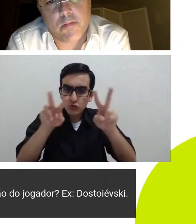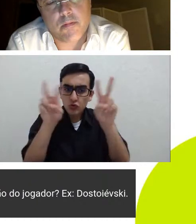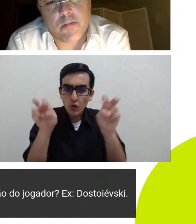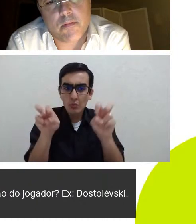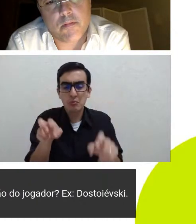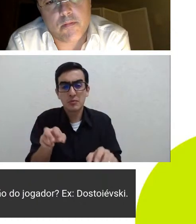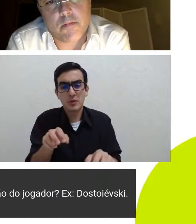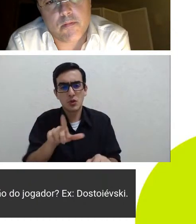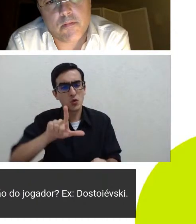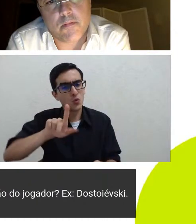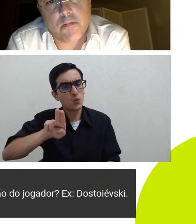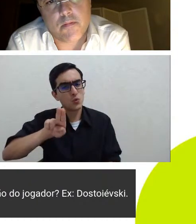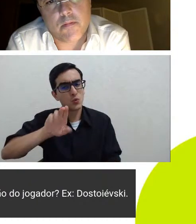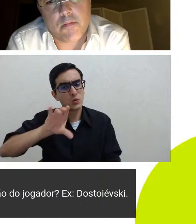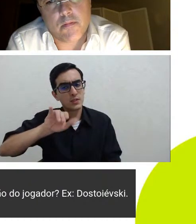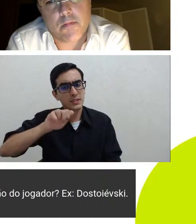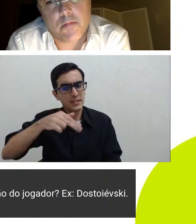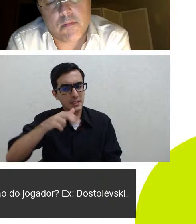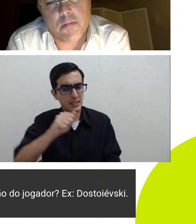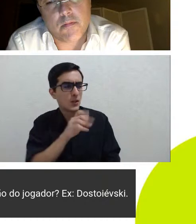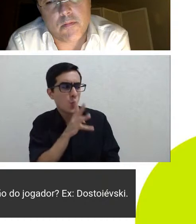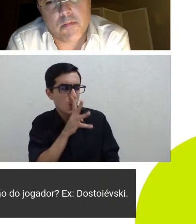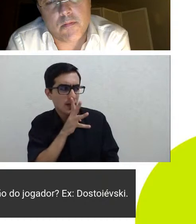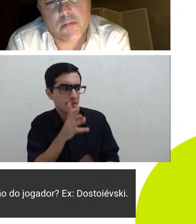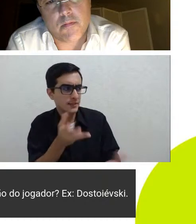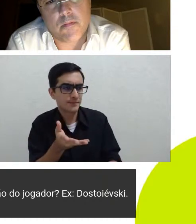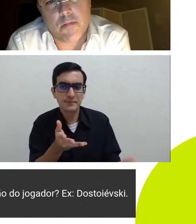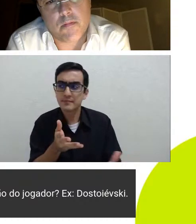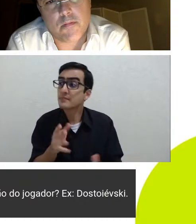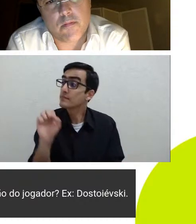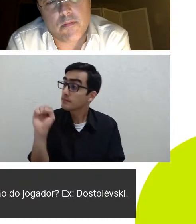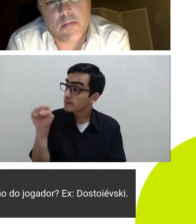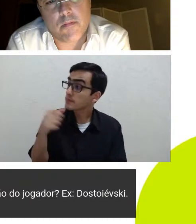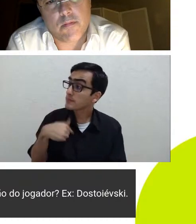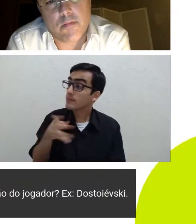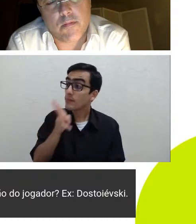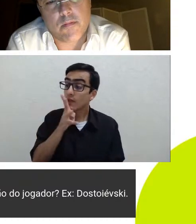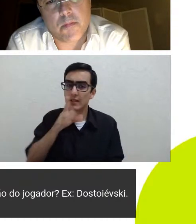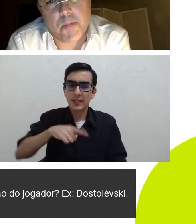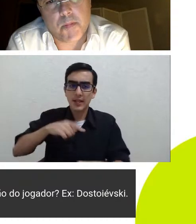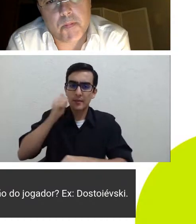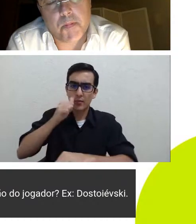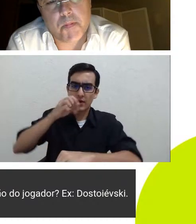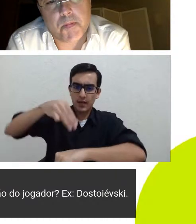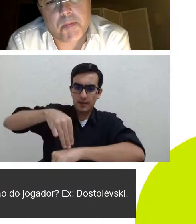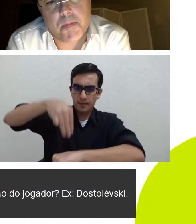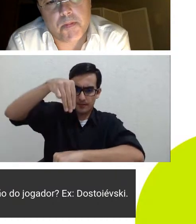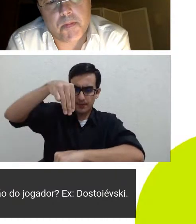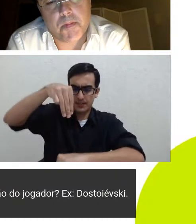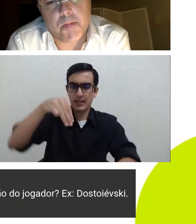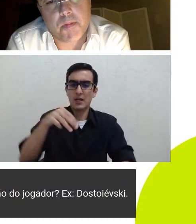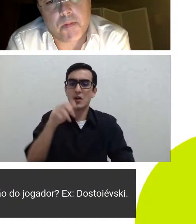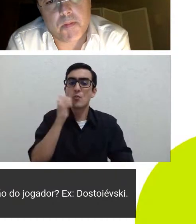Luciana eu conheço tenho um mestrado de uma colega nossa Maria da Penha